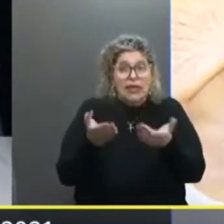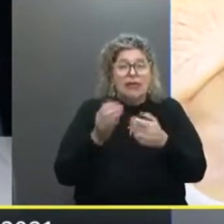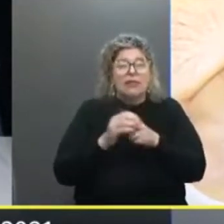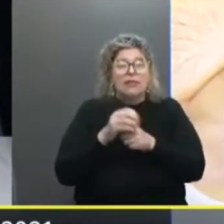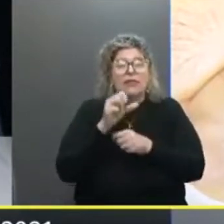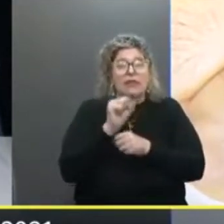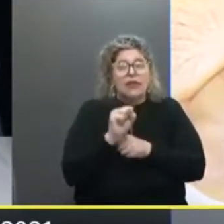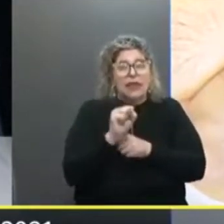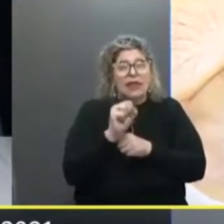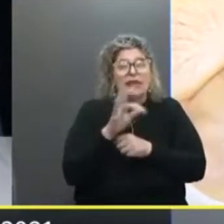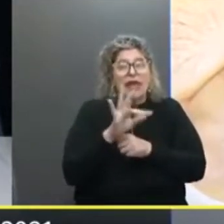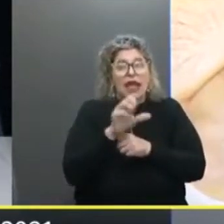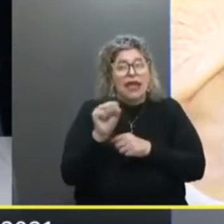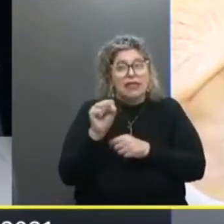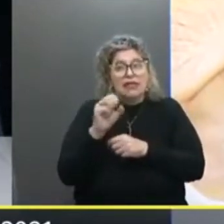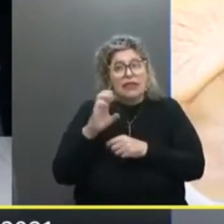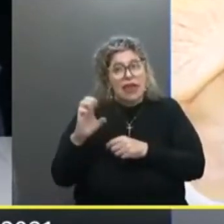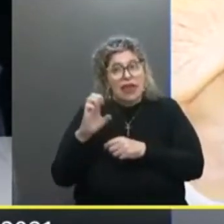TSE